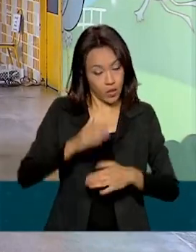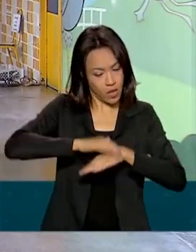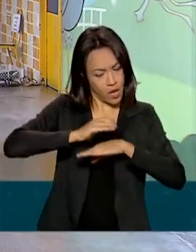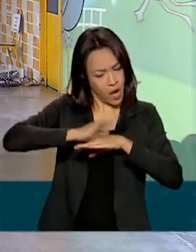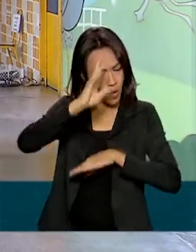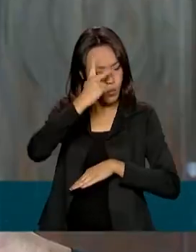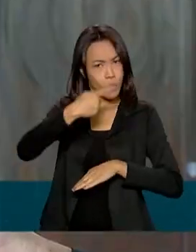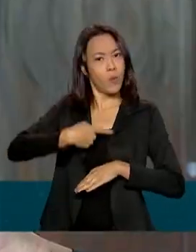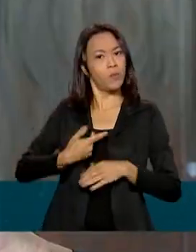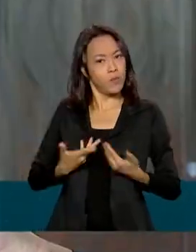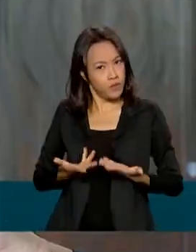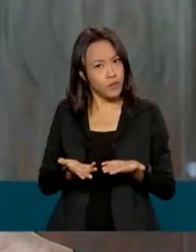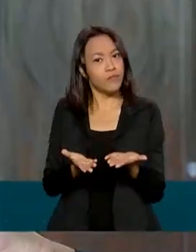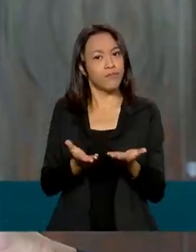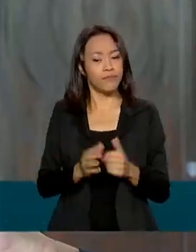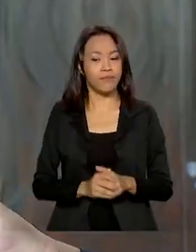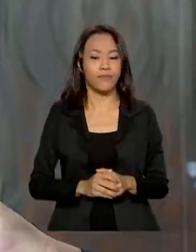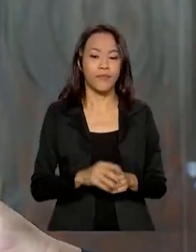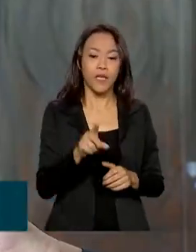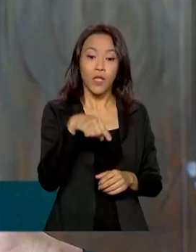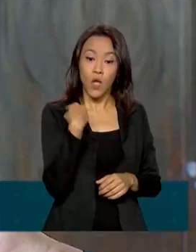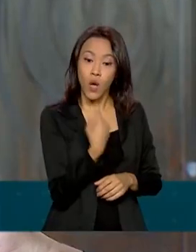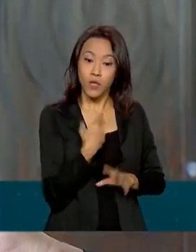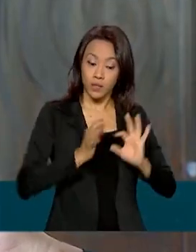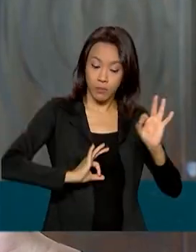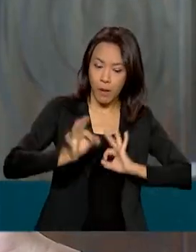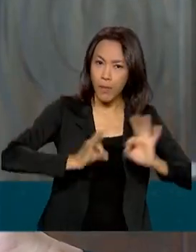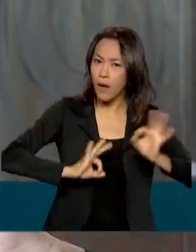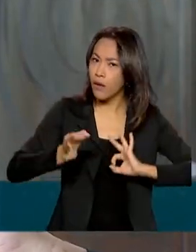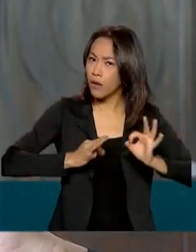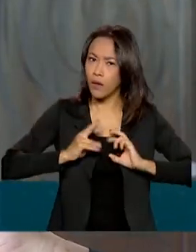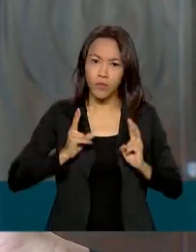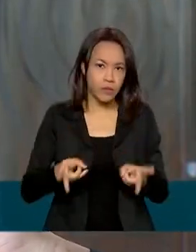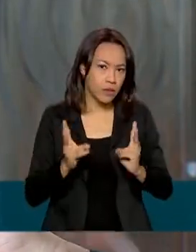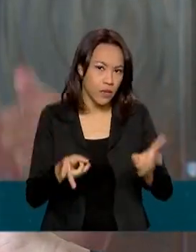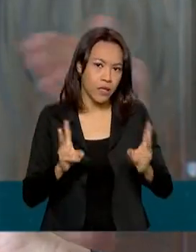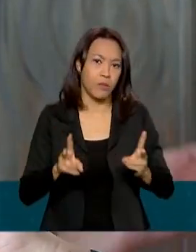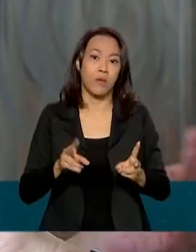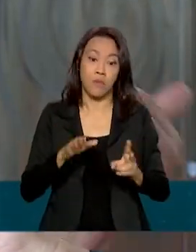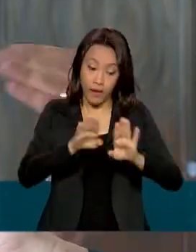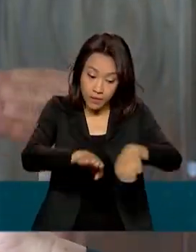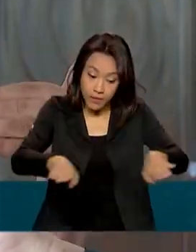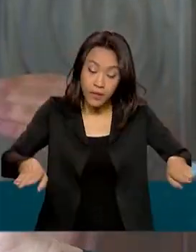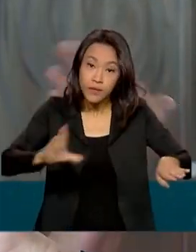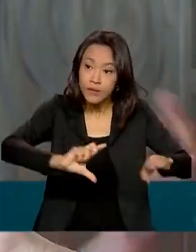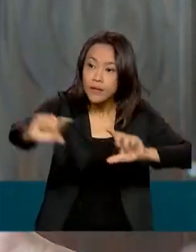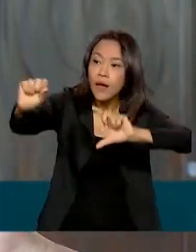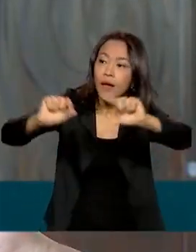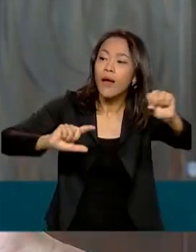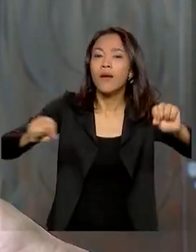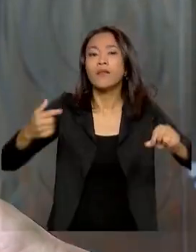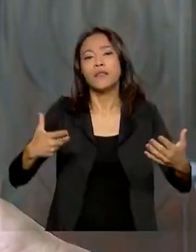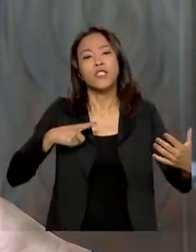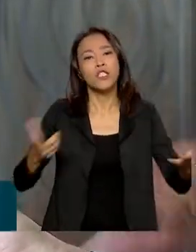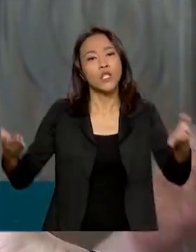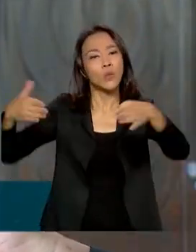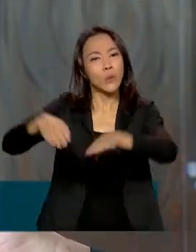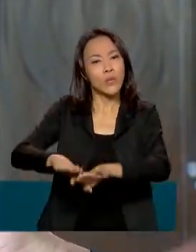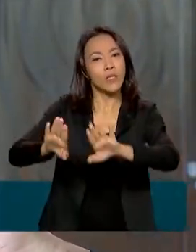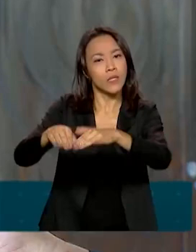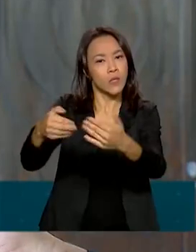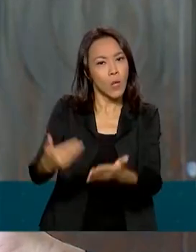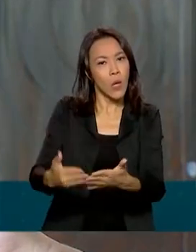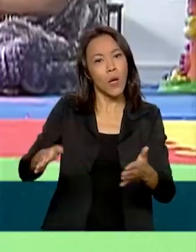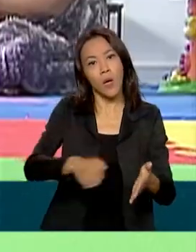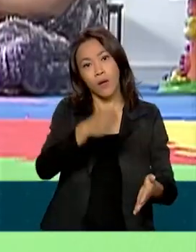independência. Nosso preparo é constante para isso, né, para que elas daqui saiam e estejam inseridas na educação infantil, seja ela